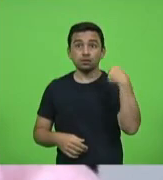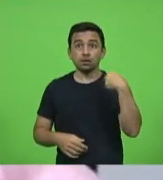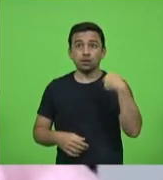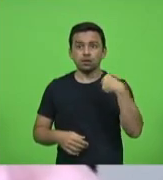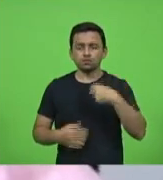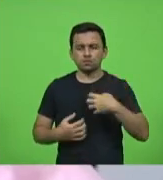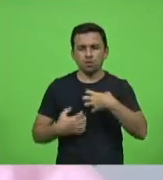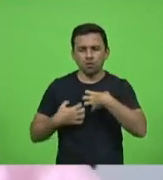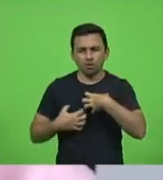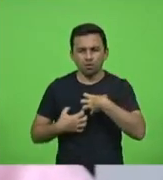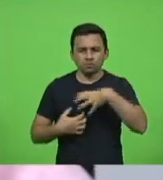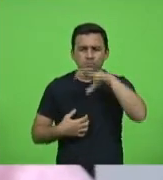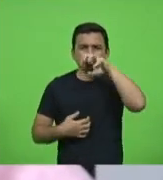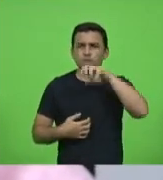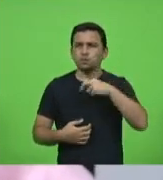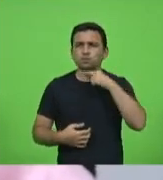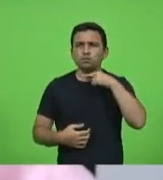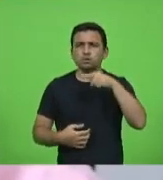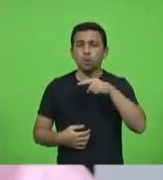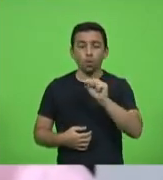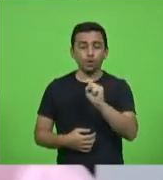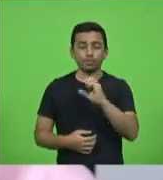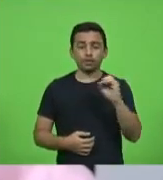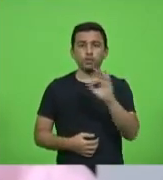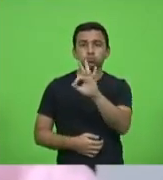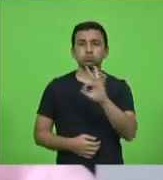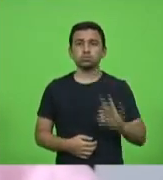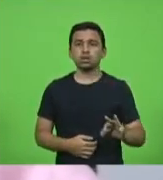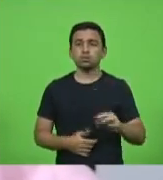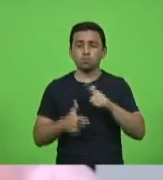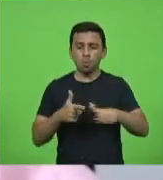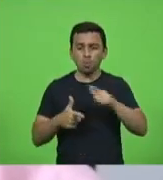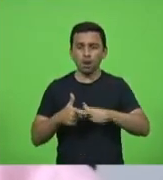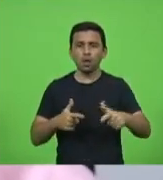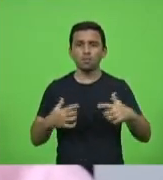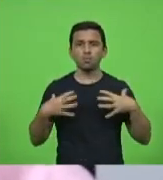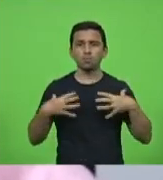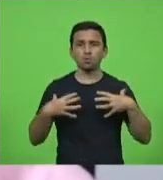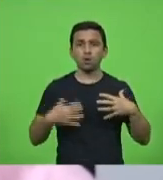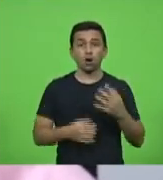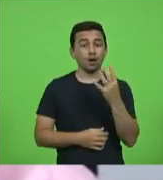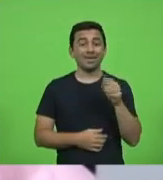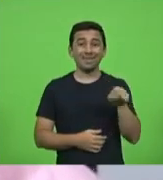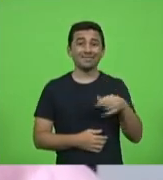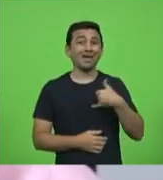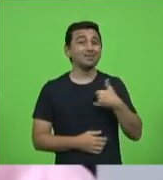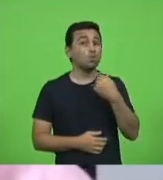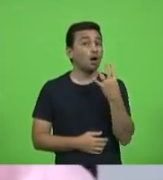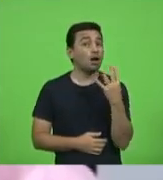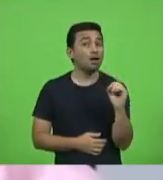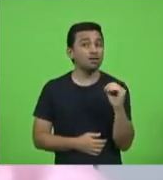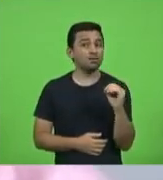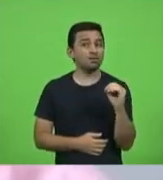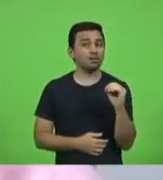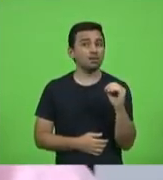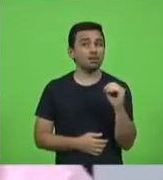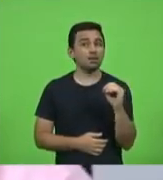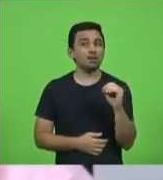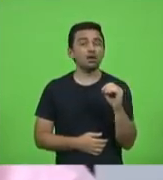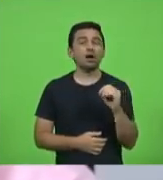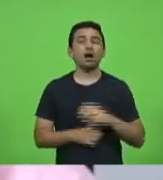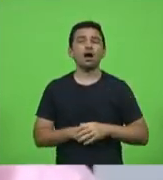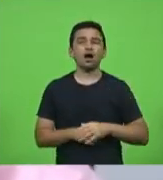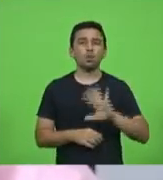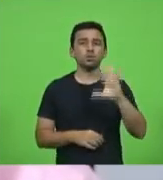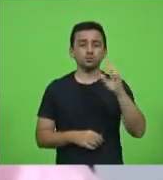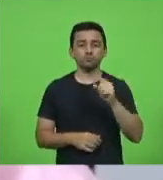o hospital, 80% pulmão comprometido, 40 anos de idade, está lá, surgiu uma UTI